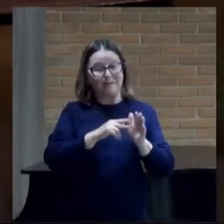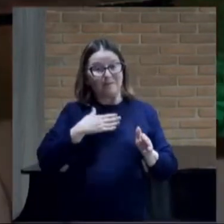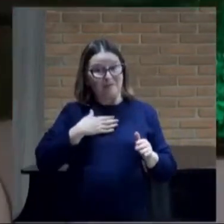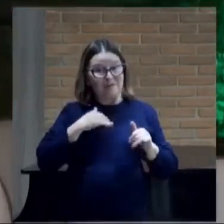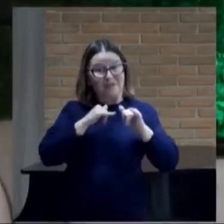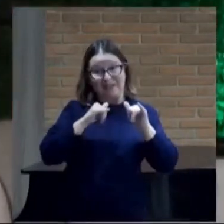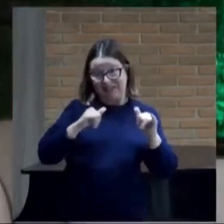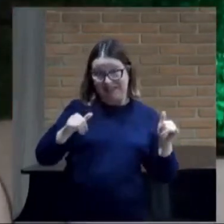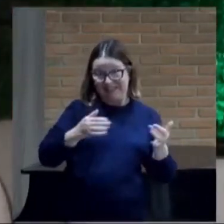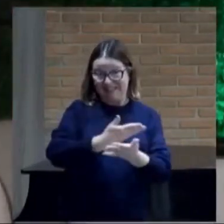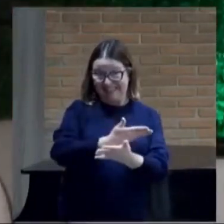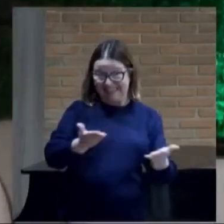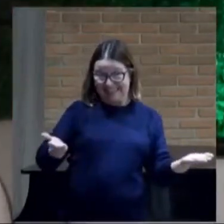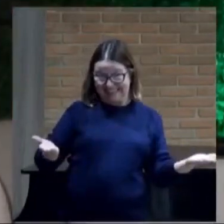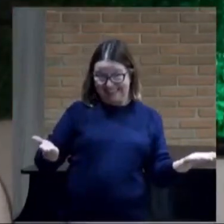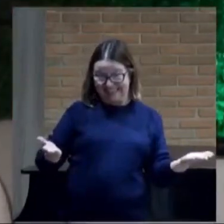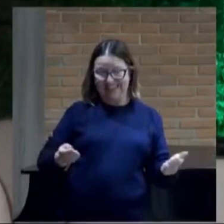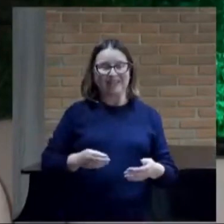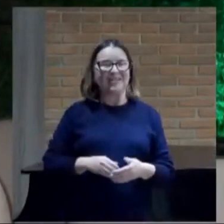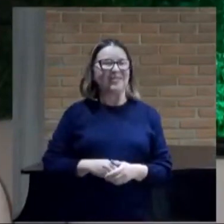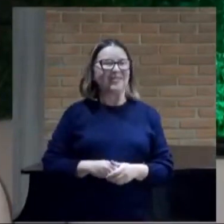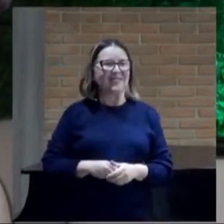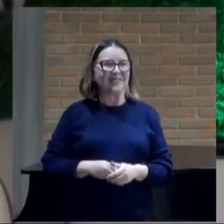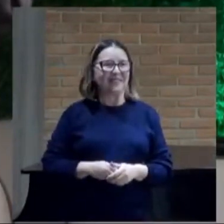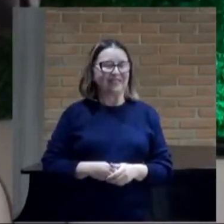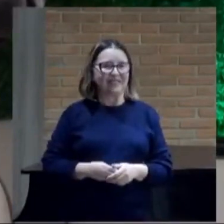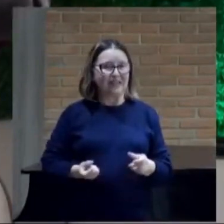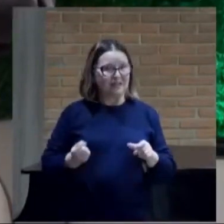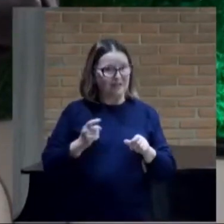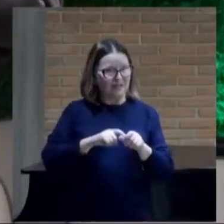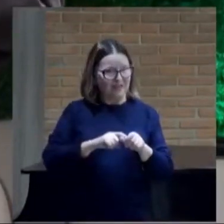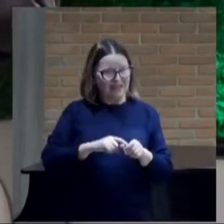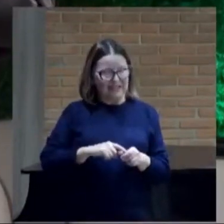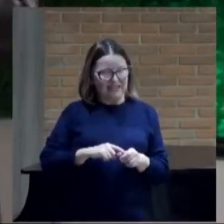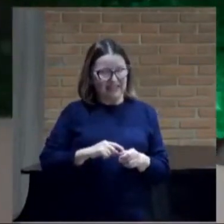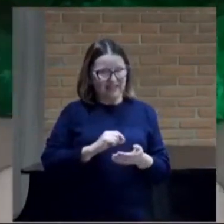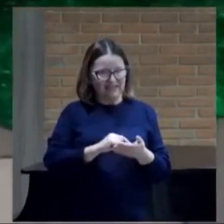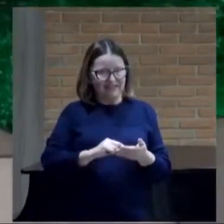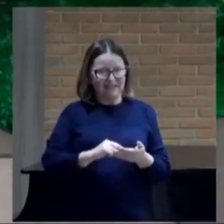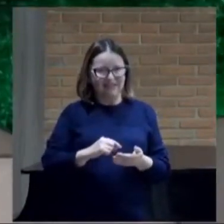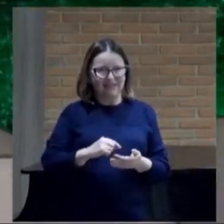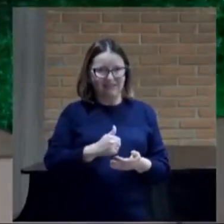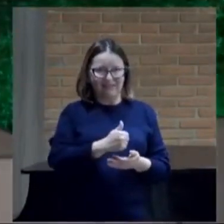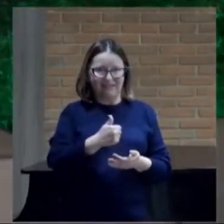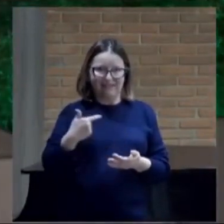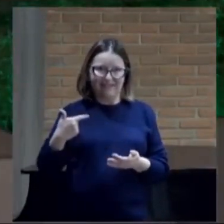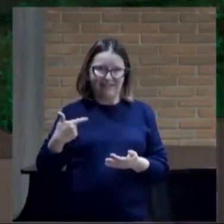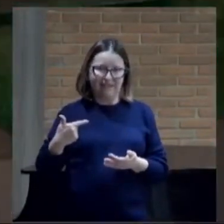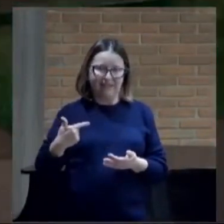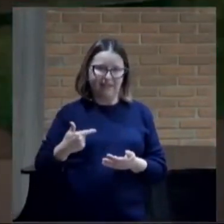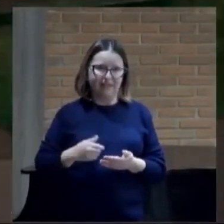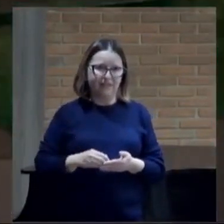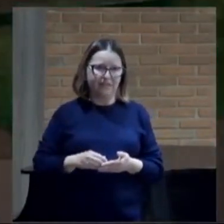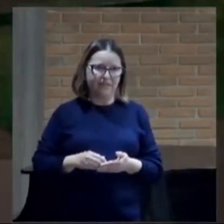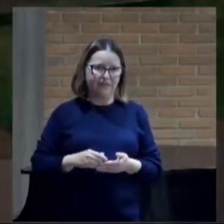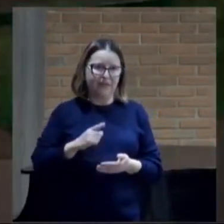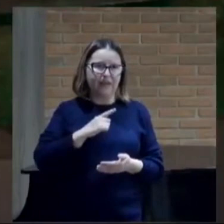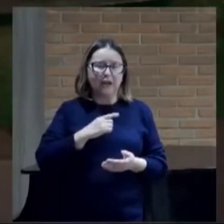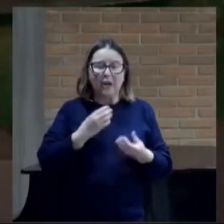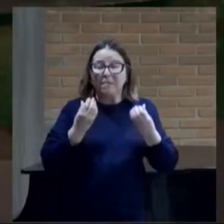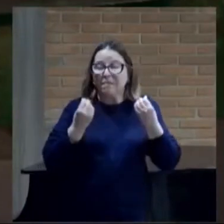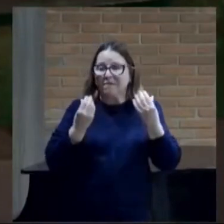Que coisa mais linda Vamos voltar um pouquinho Vamos voltar um pouquinho para o 12 Ele diz assim Tenho